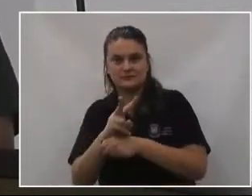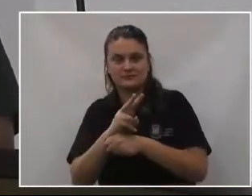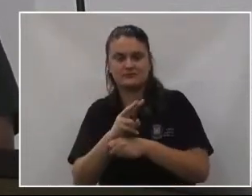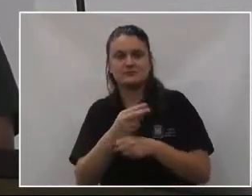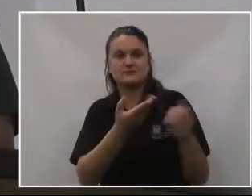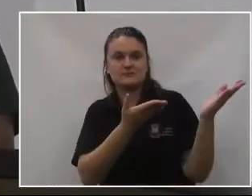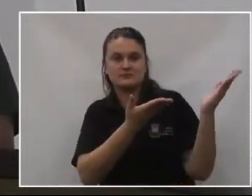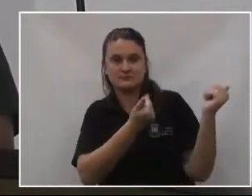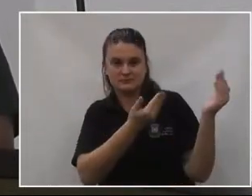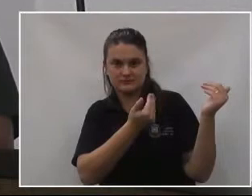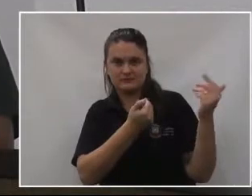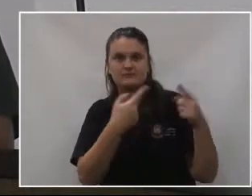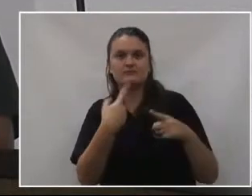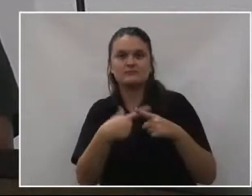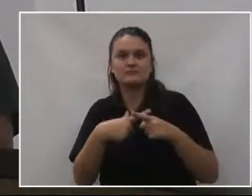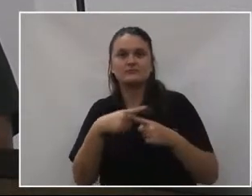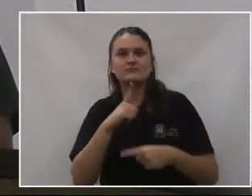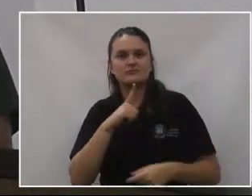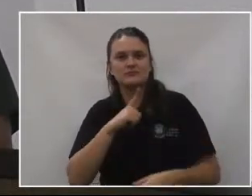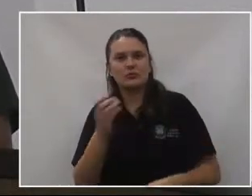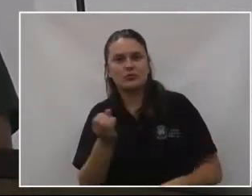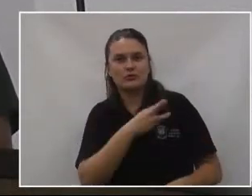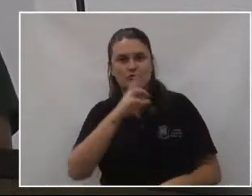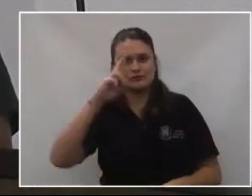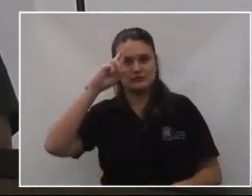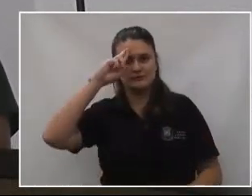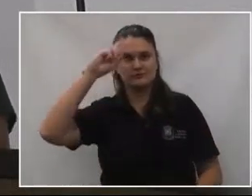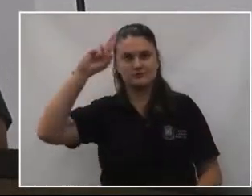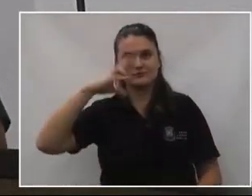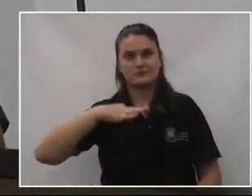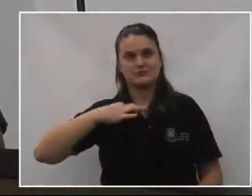adesão de novos chefes voluntários.